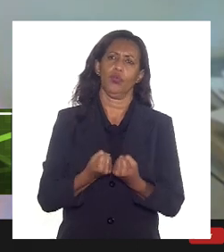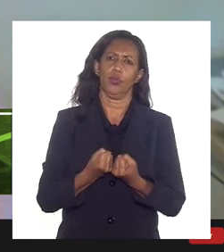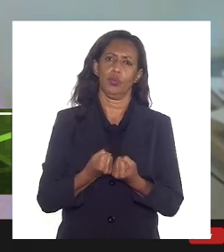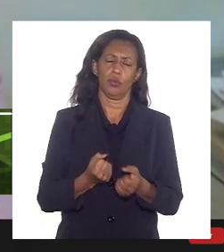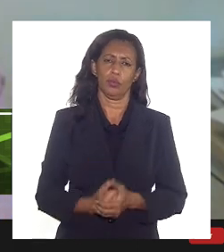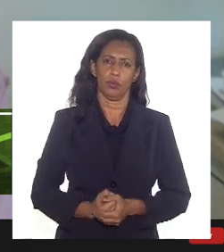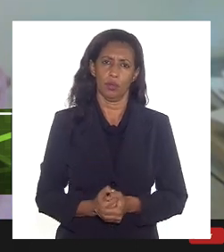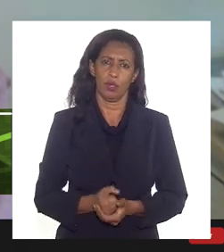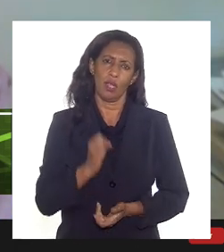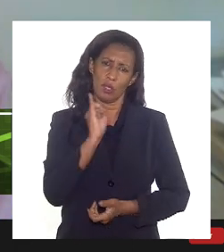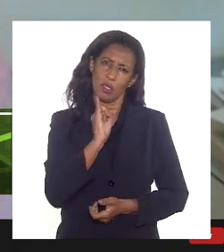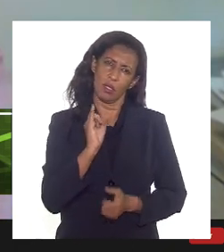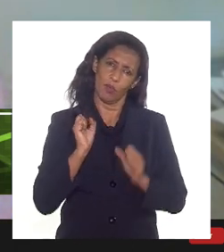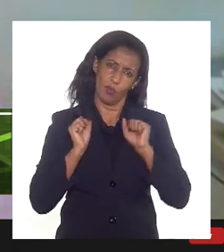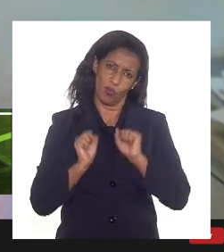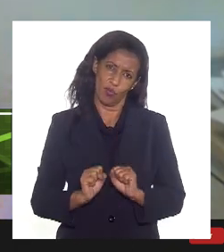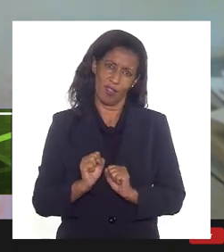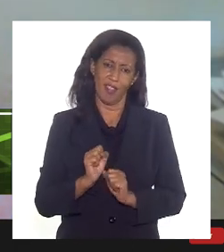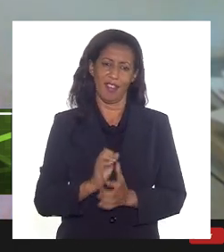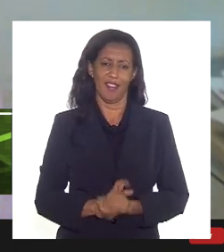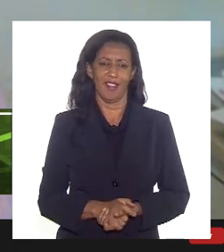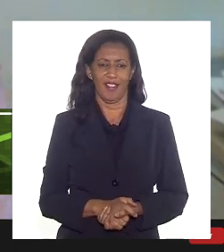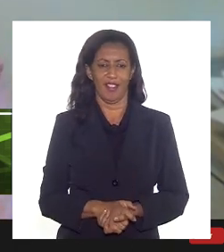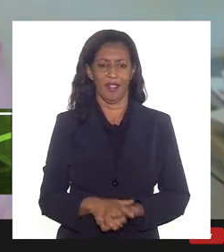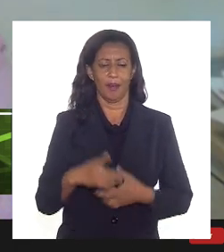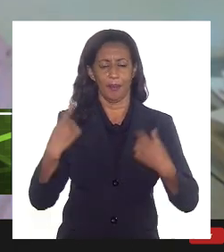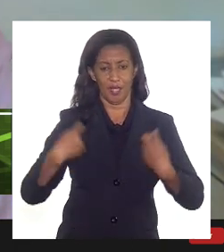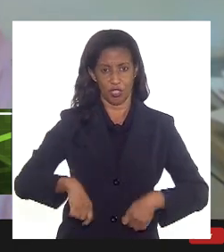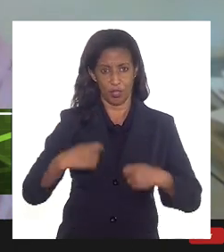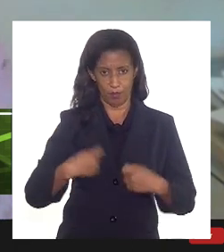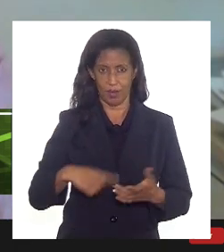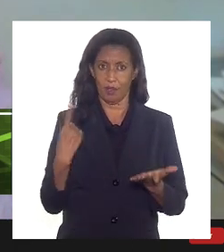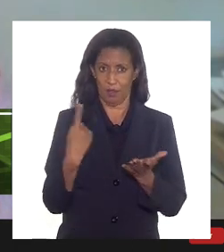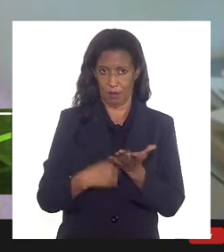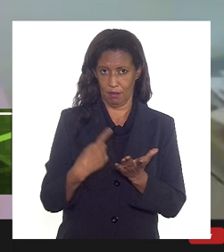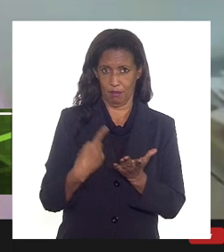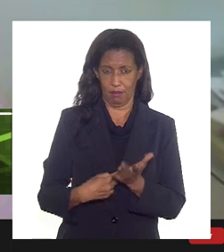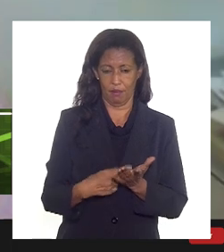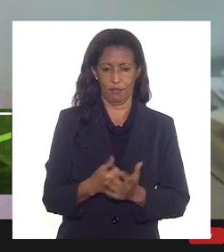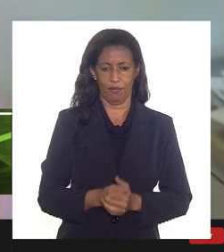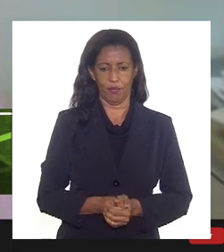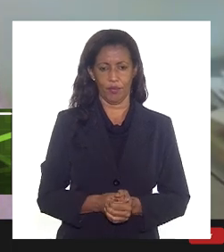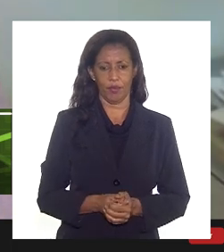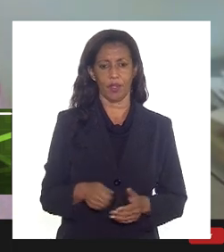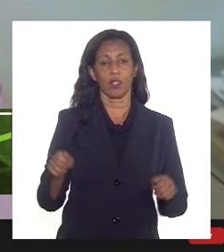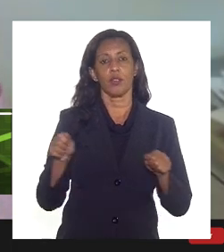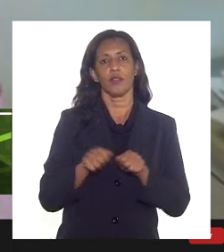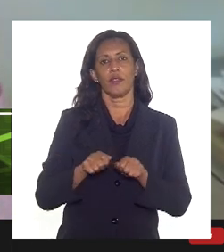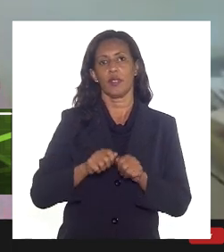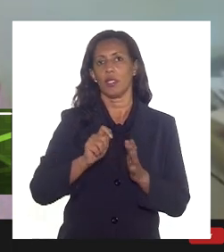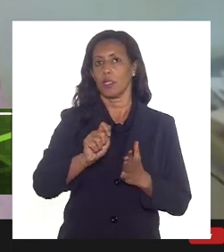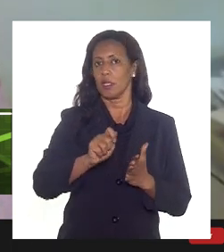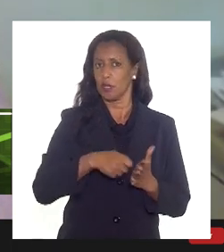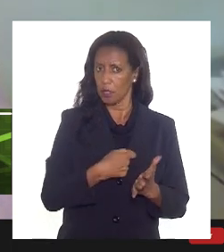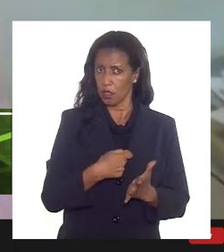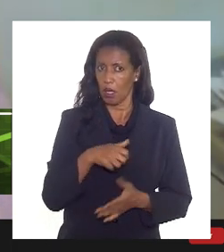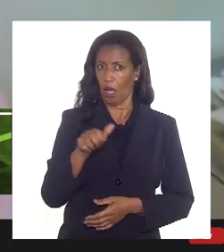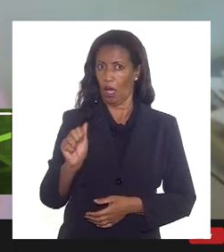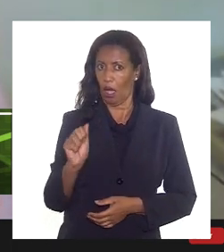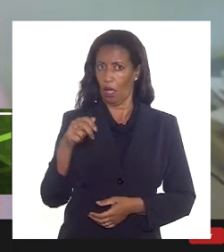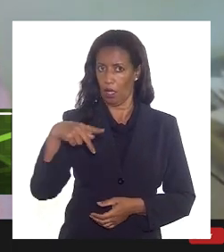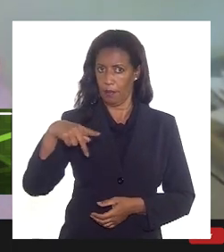se for possível, se não for possível que a gente precisa do acordo, de fazer essa assinatura entre a MP